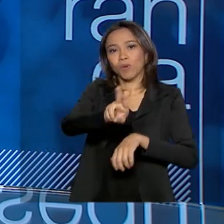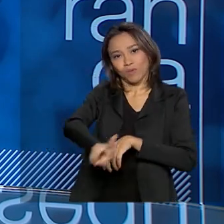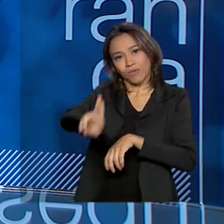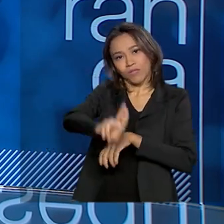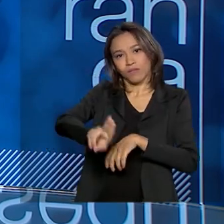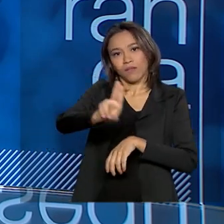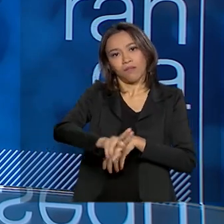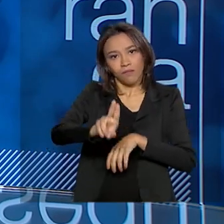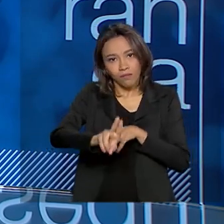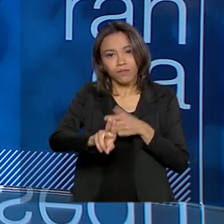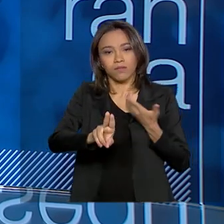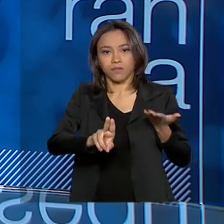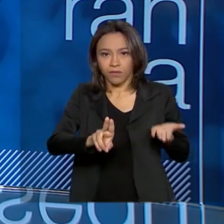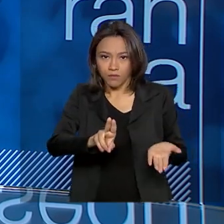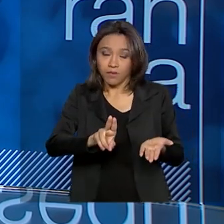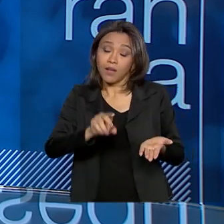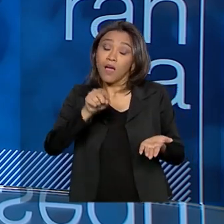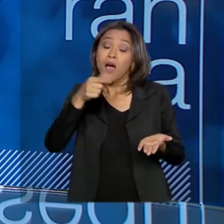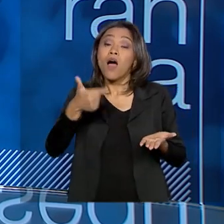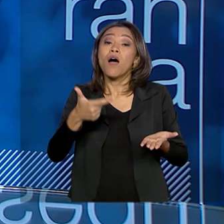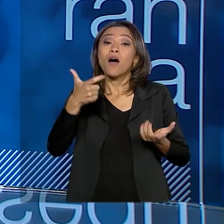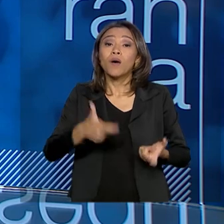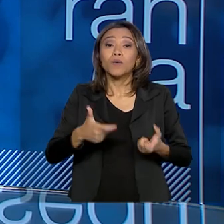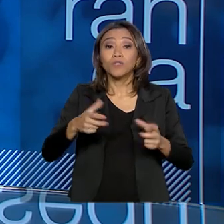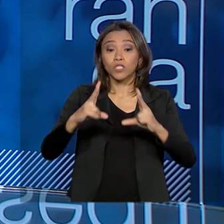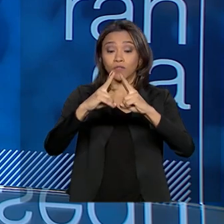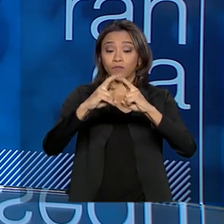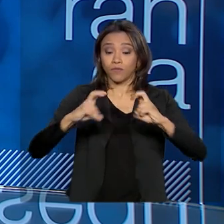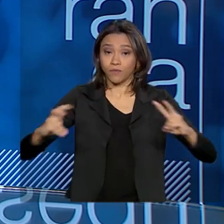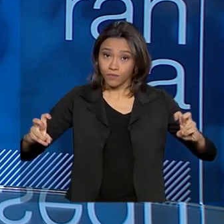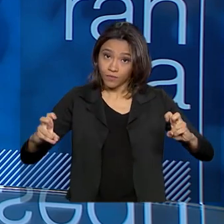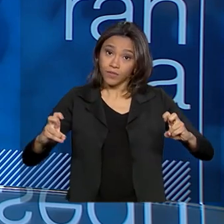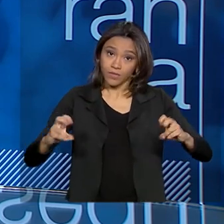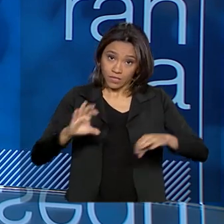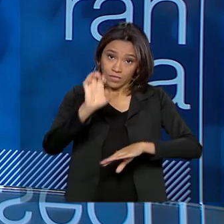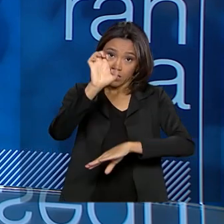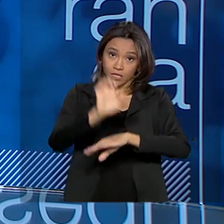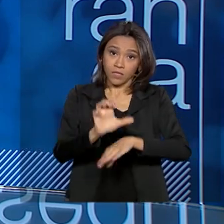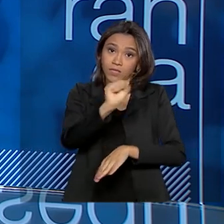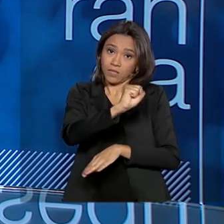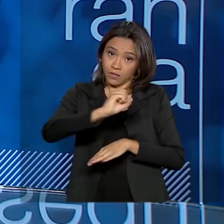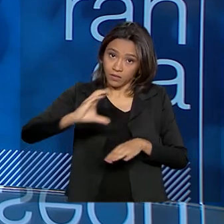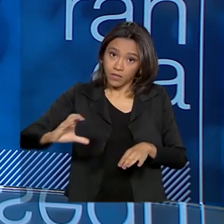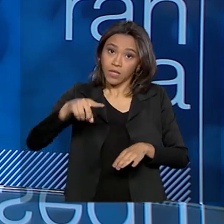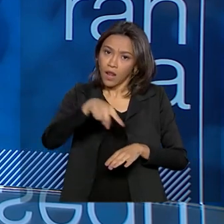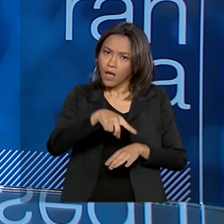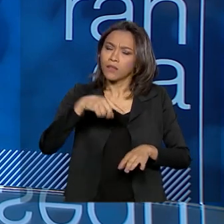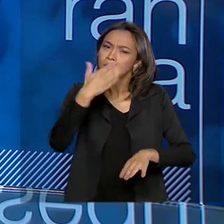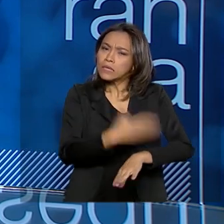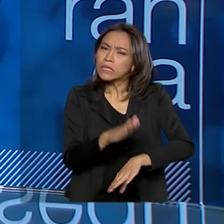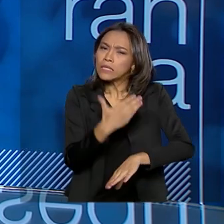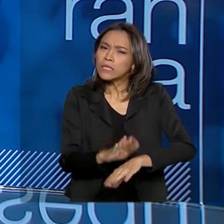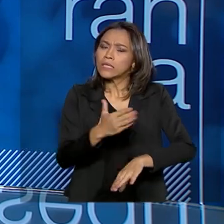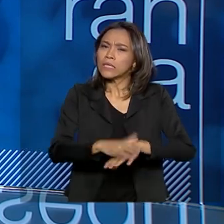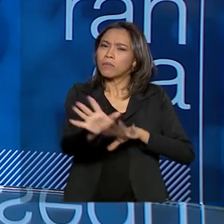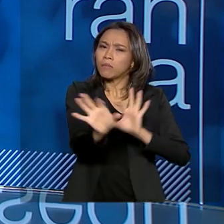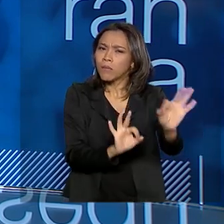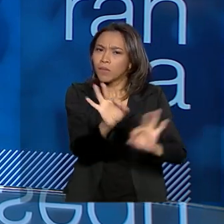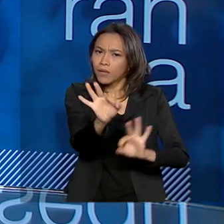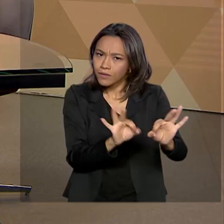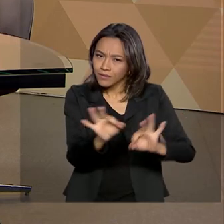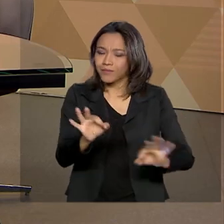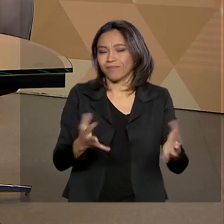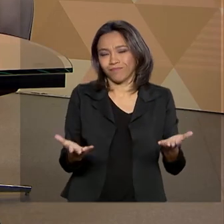corporativa, lá em Florianópolis, onde nós fazemos tanto a formação como a capacitação e aprimoramento dos nossos servidores.